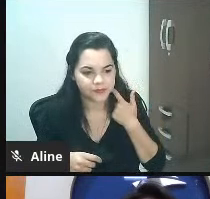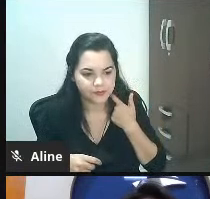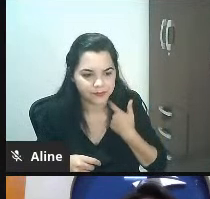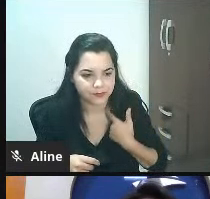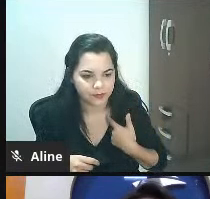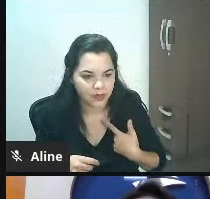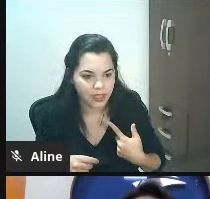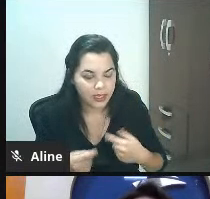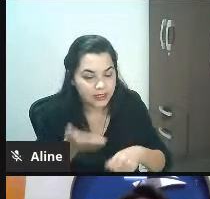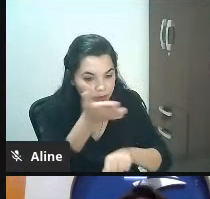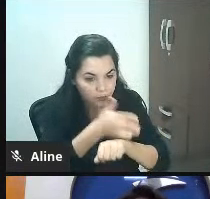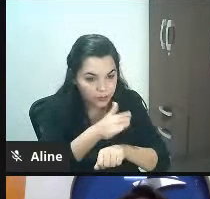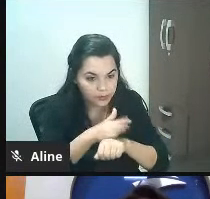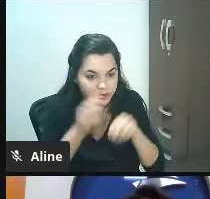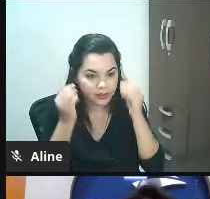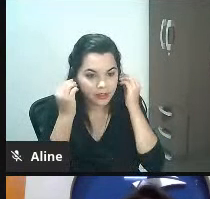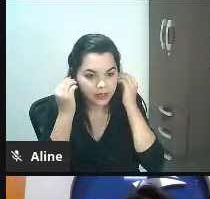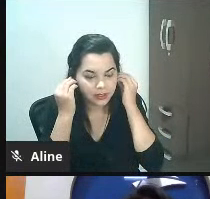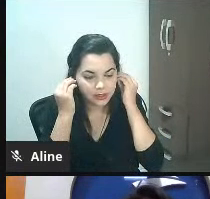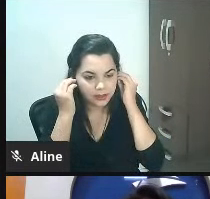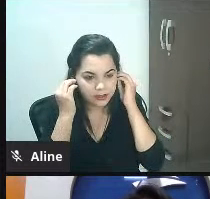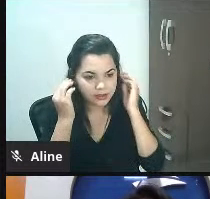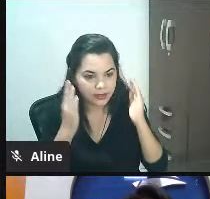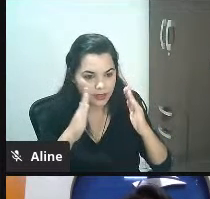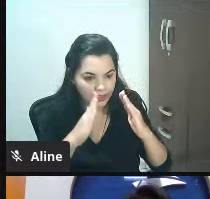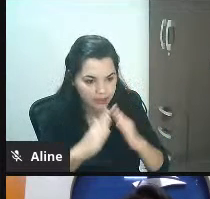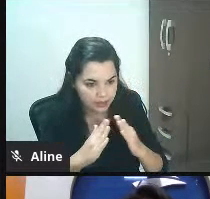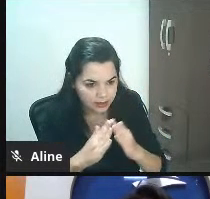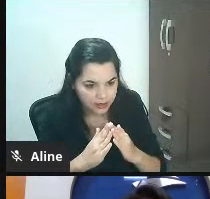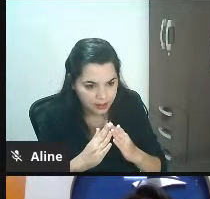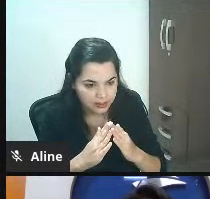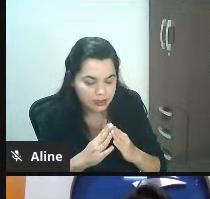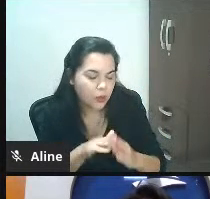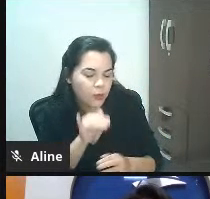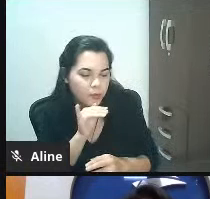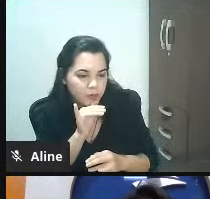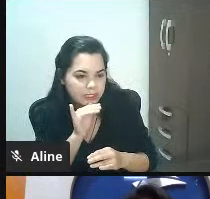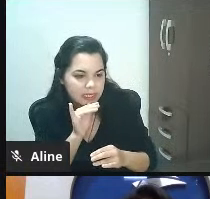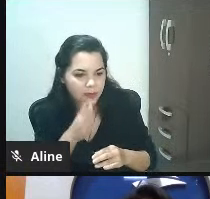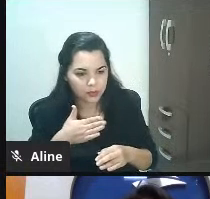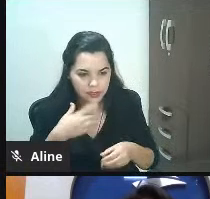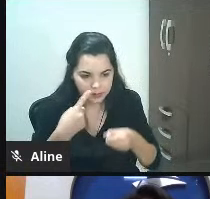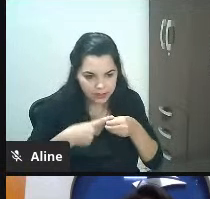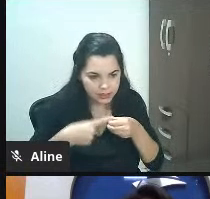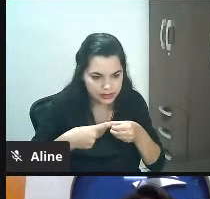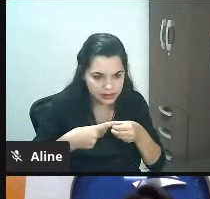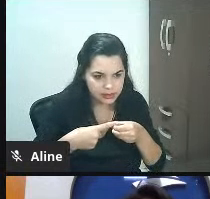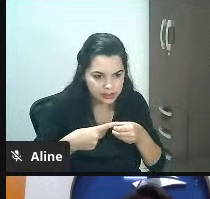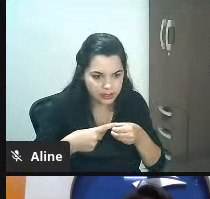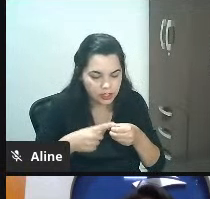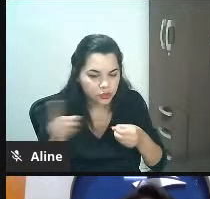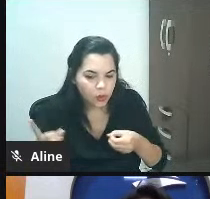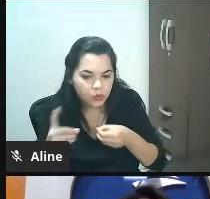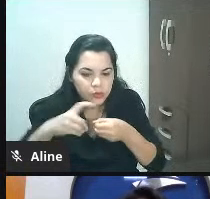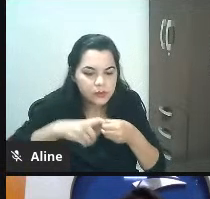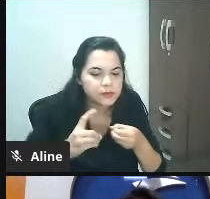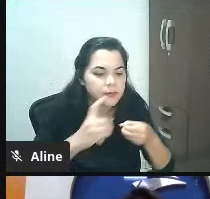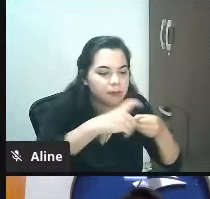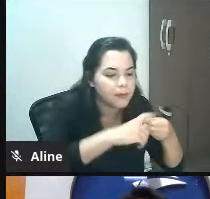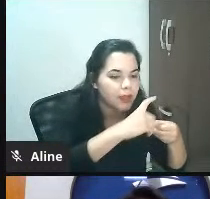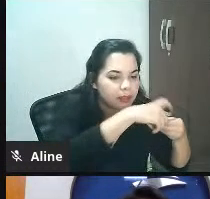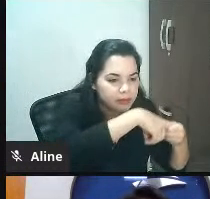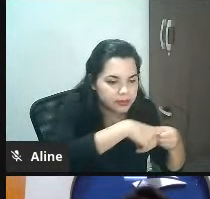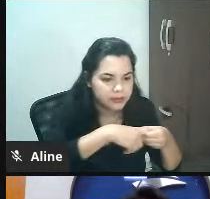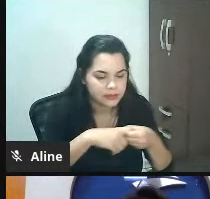treine em casa então ele junta duas forças quer dizer na sua cidade quais são os parceiros que você pode ter aí na